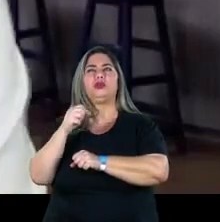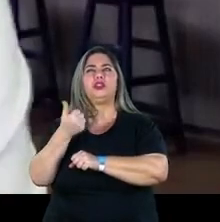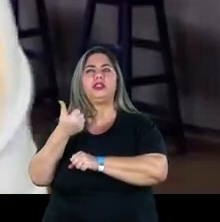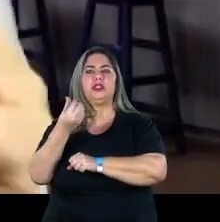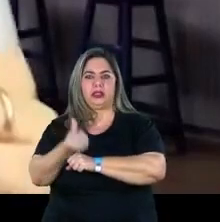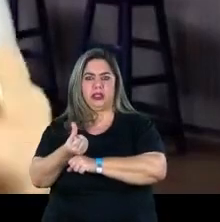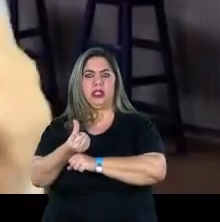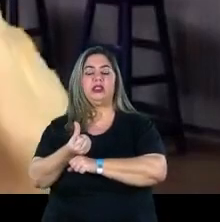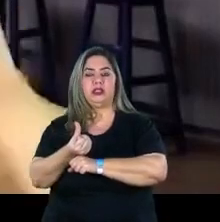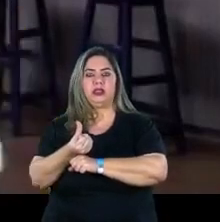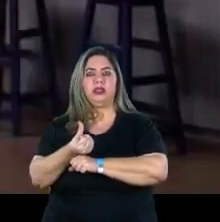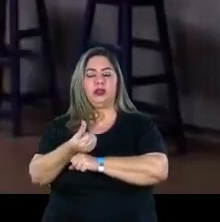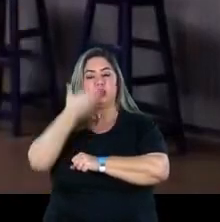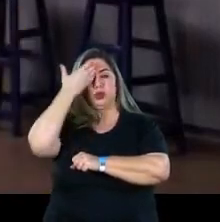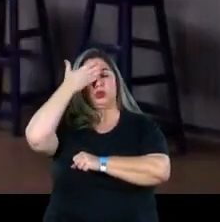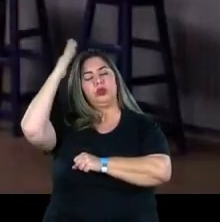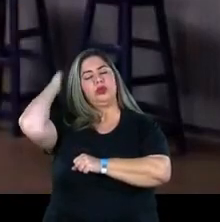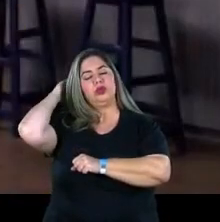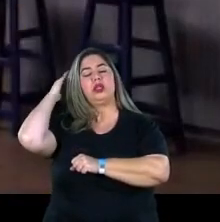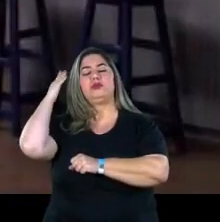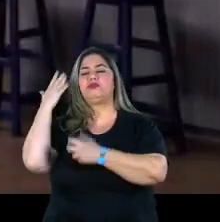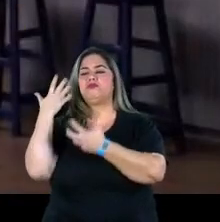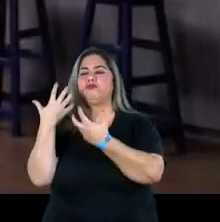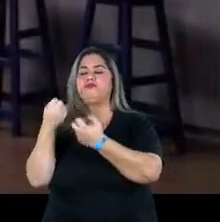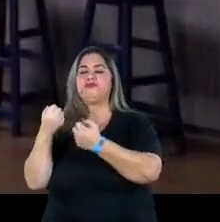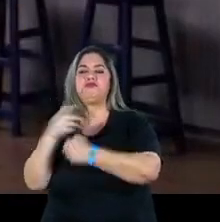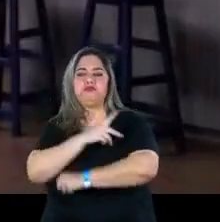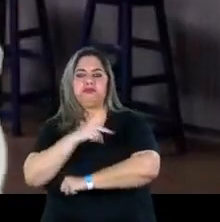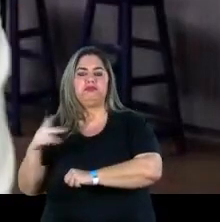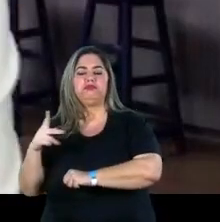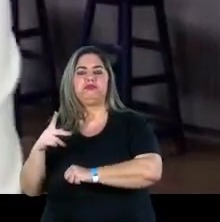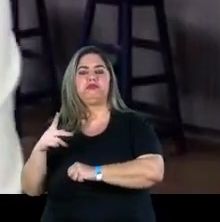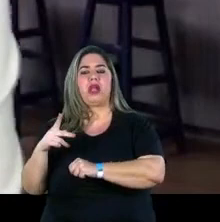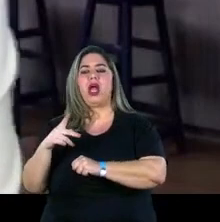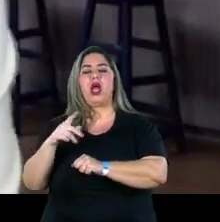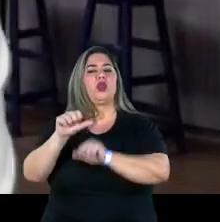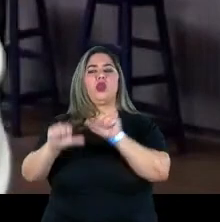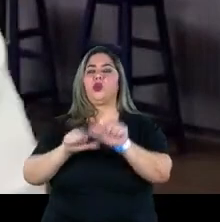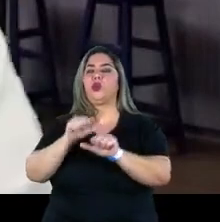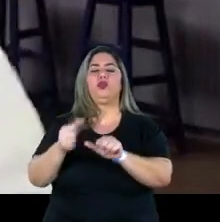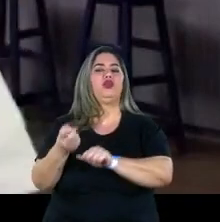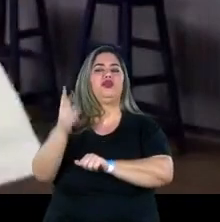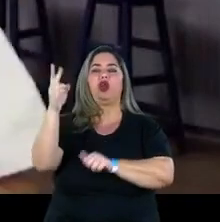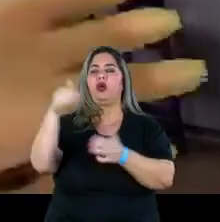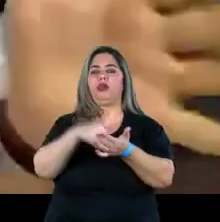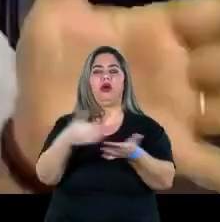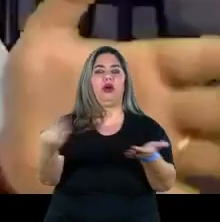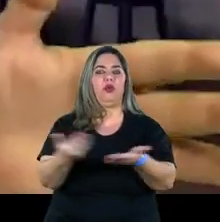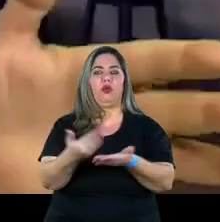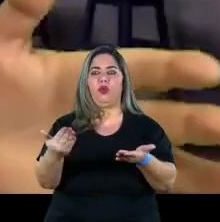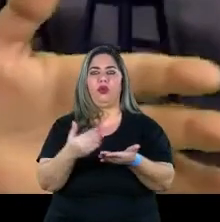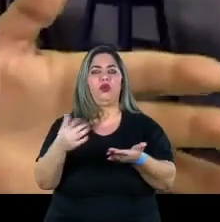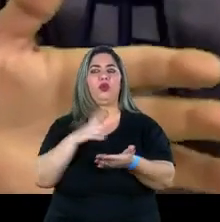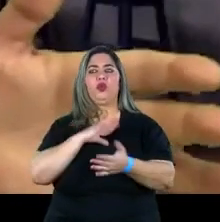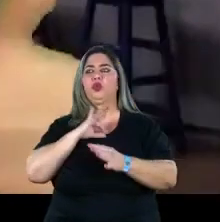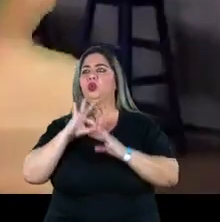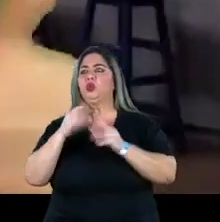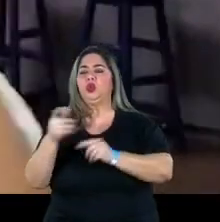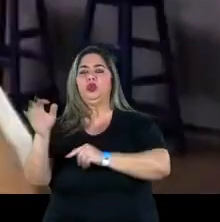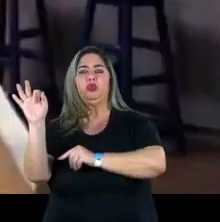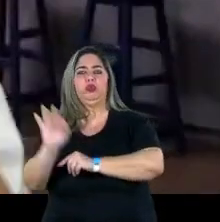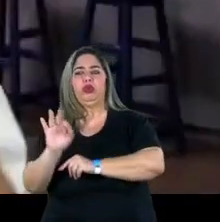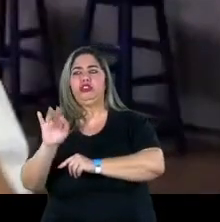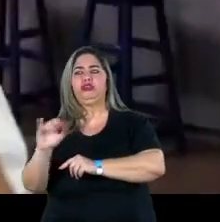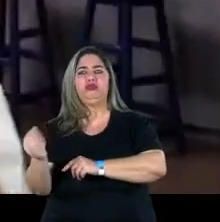O governo Temer assumiu e desde então o Bolsa Família não é reajustado de valor. Então, com toda a inflação que a gente teve ao longo desses